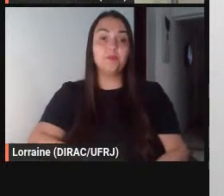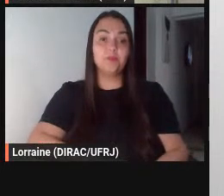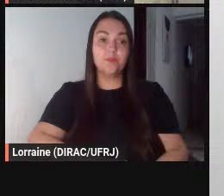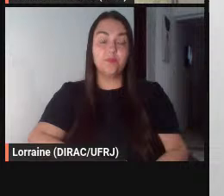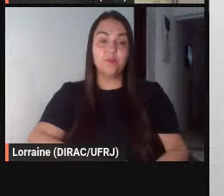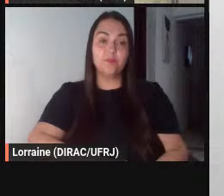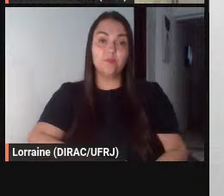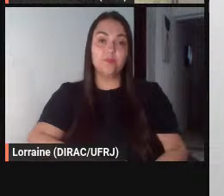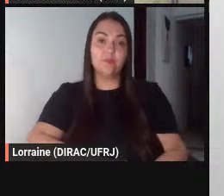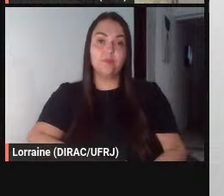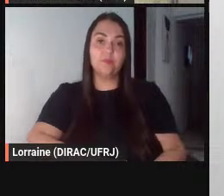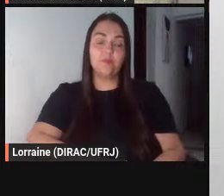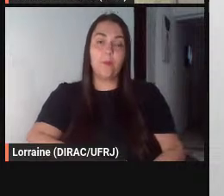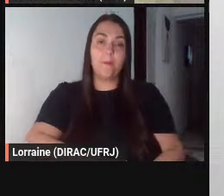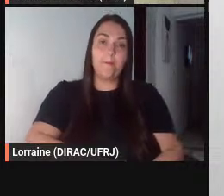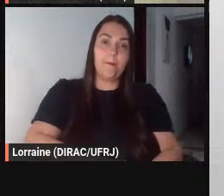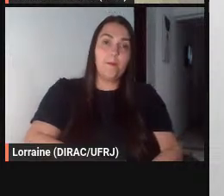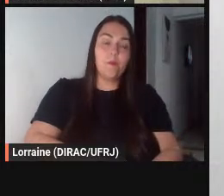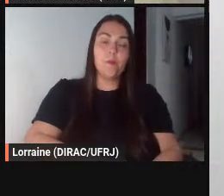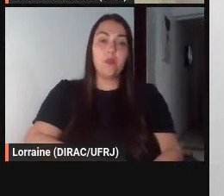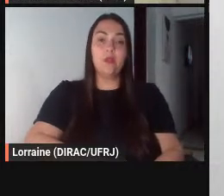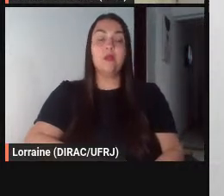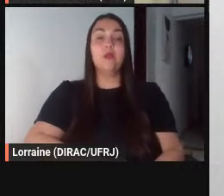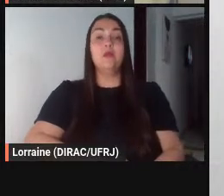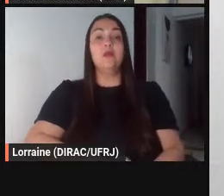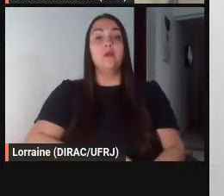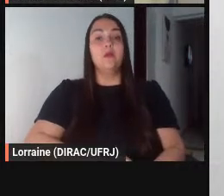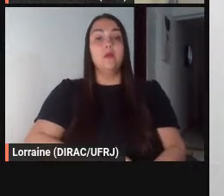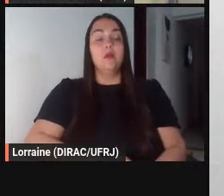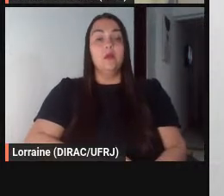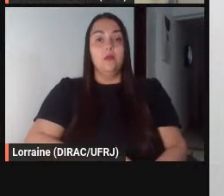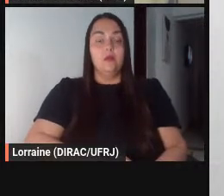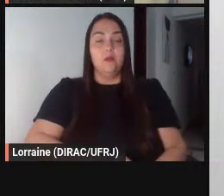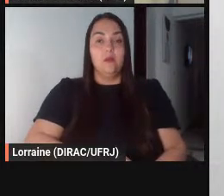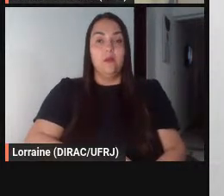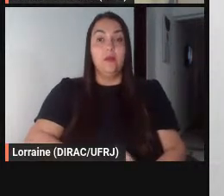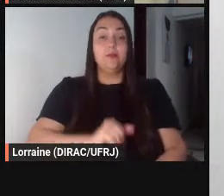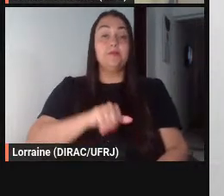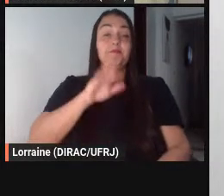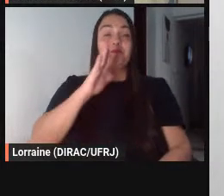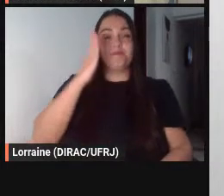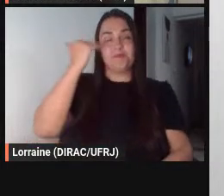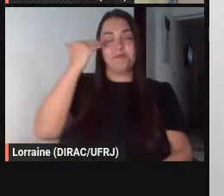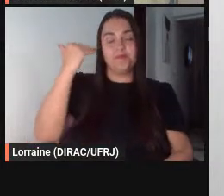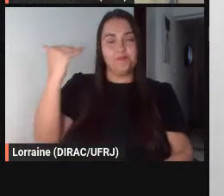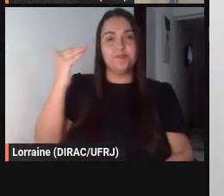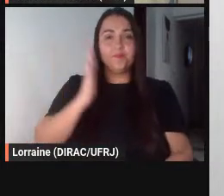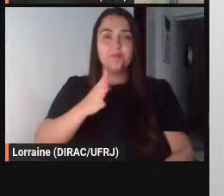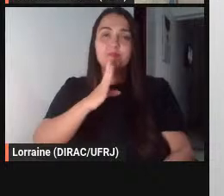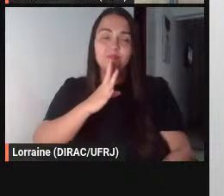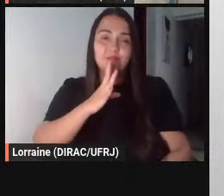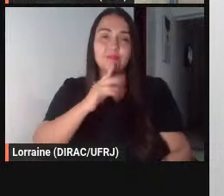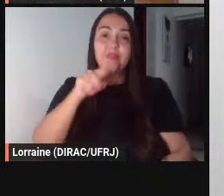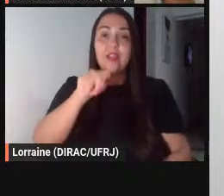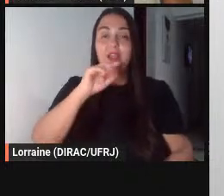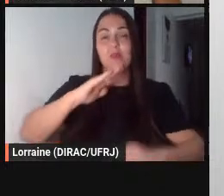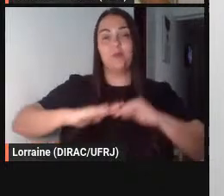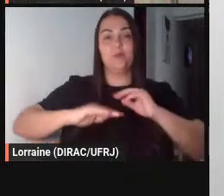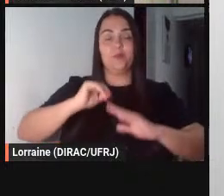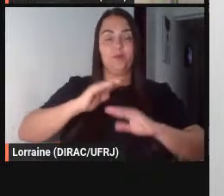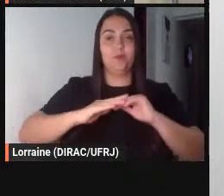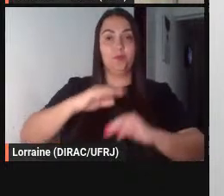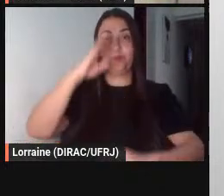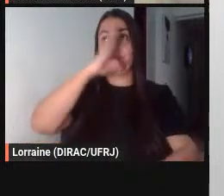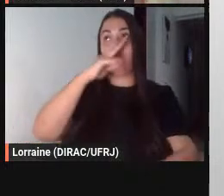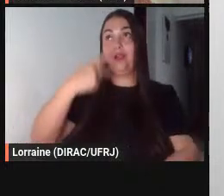é uma das edições mais conhecidas né aí já pela editora brasileira é